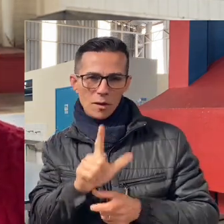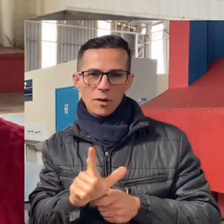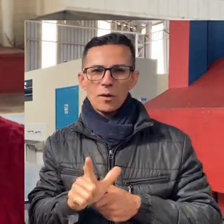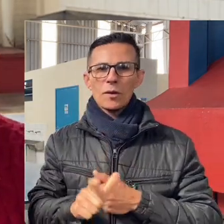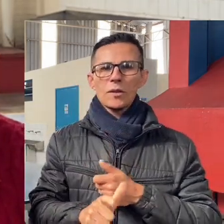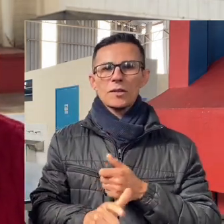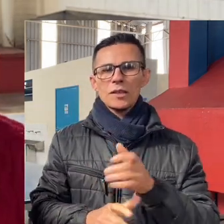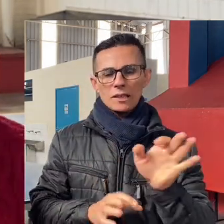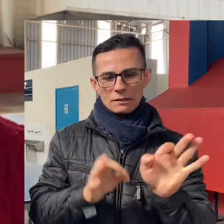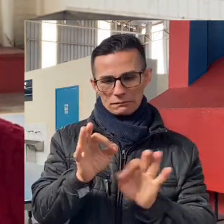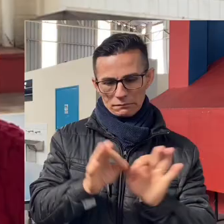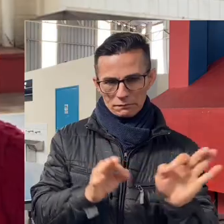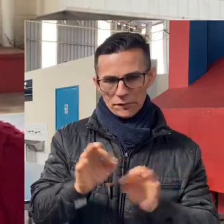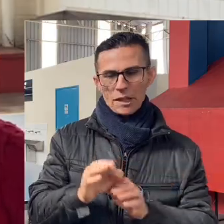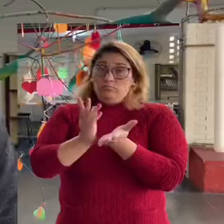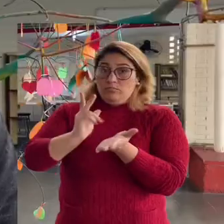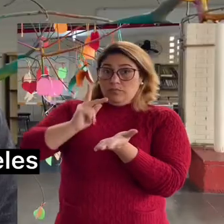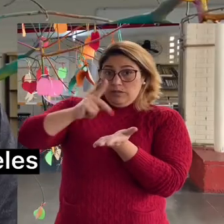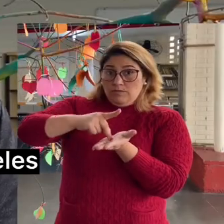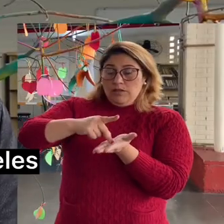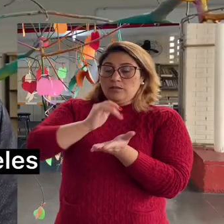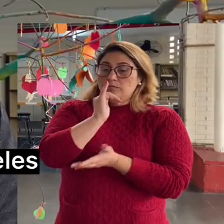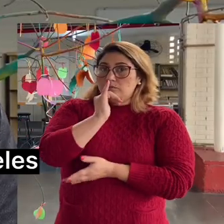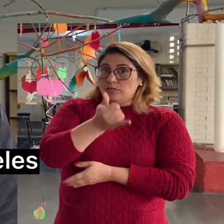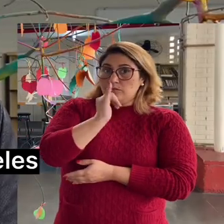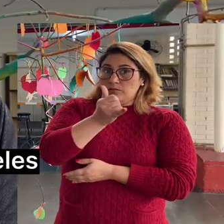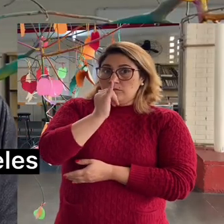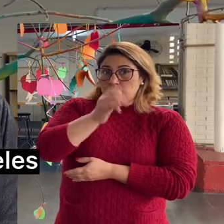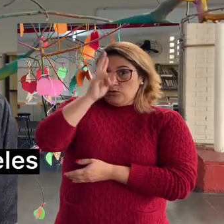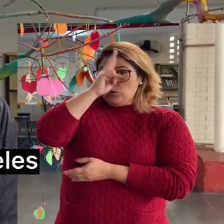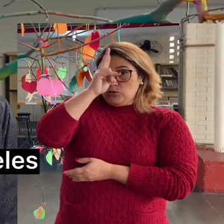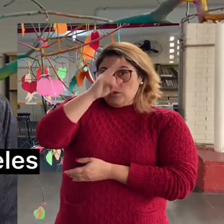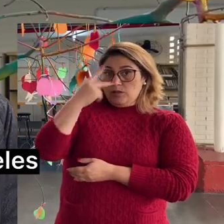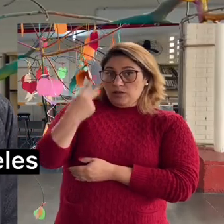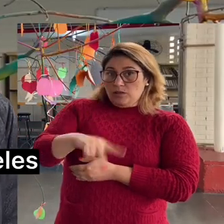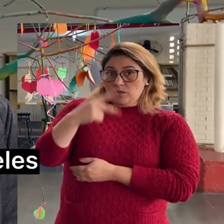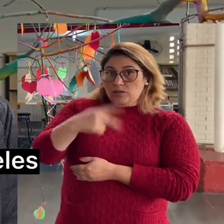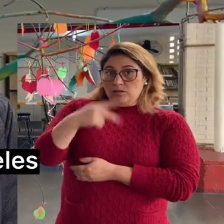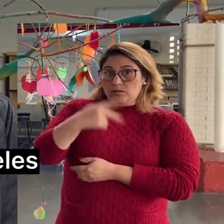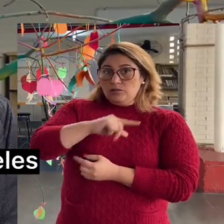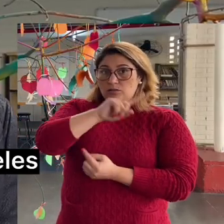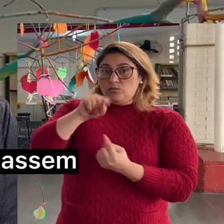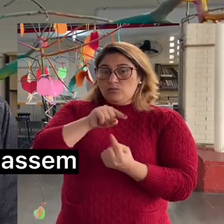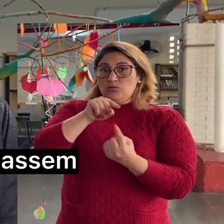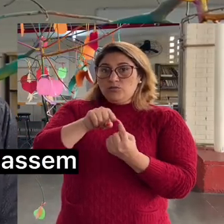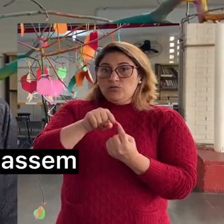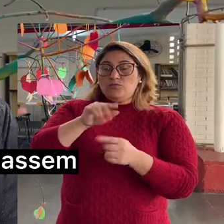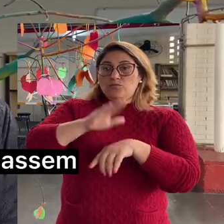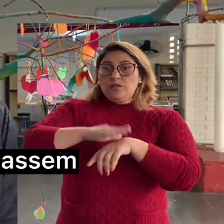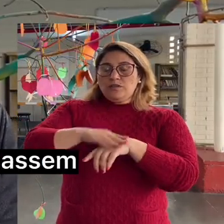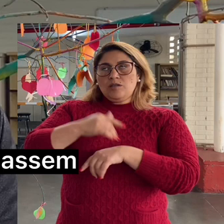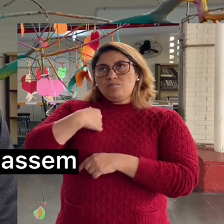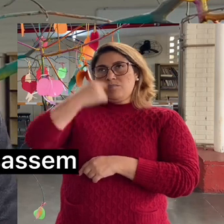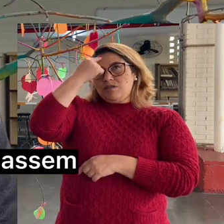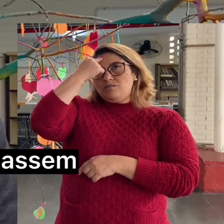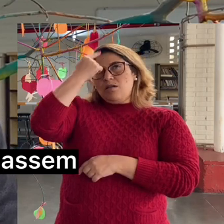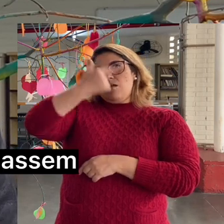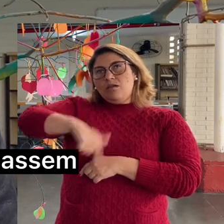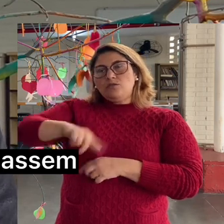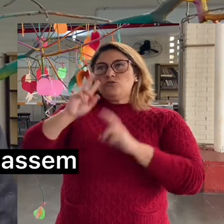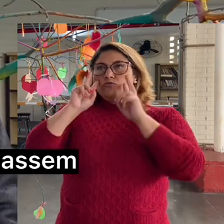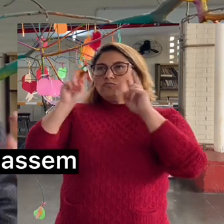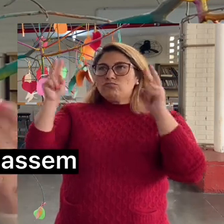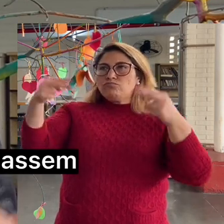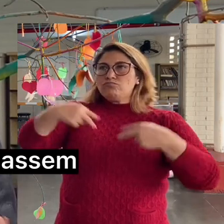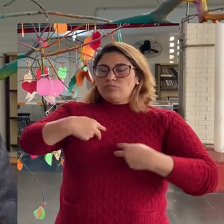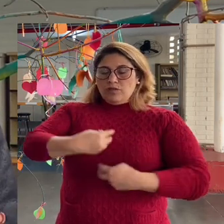projeto. Na verdade, a narrativa da história deles, o objetivo era fazer com que